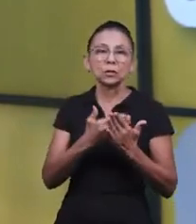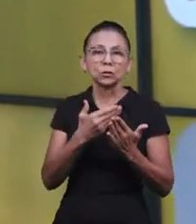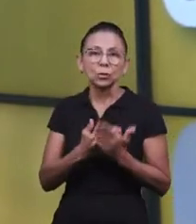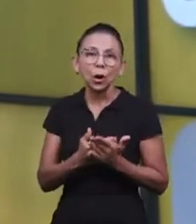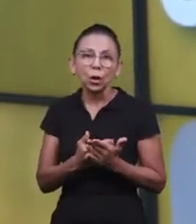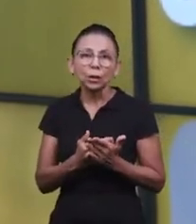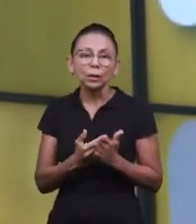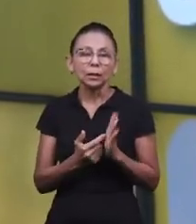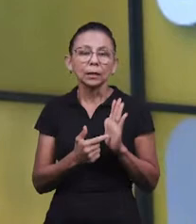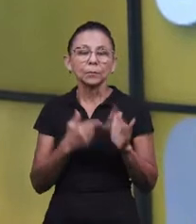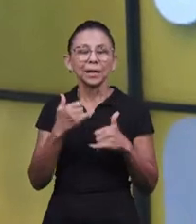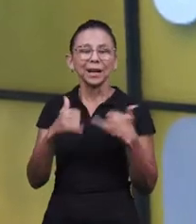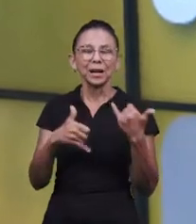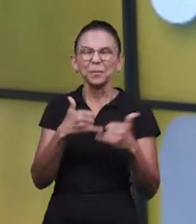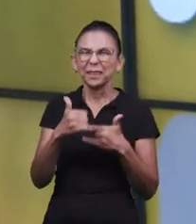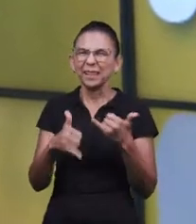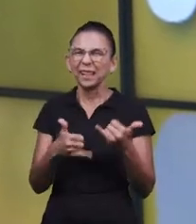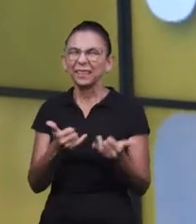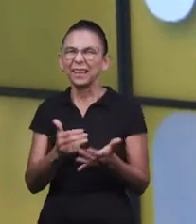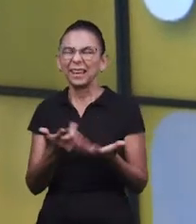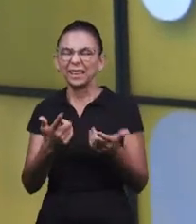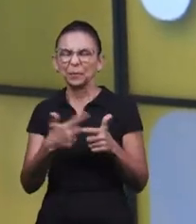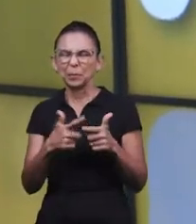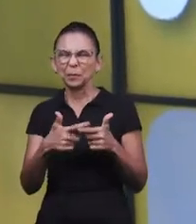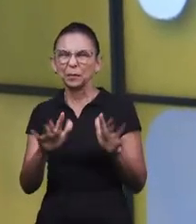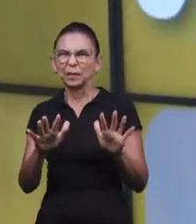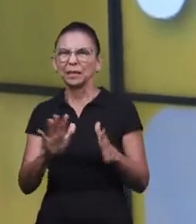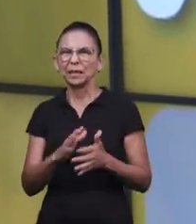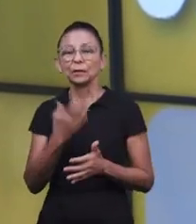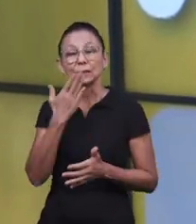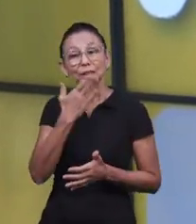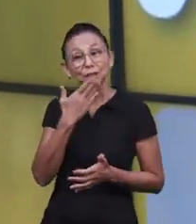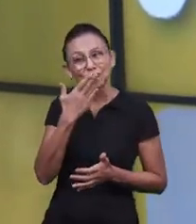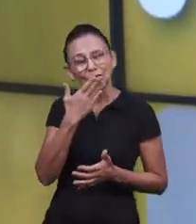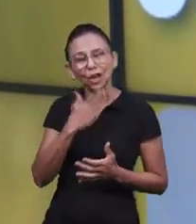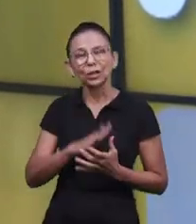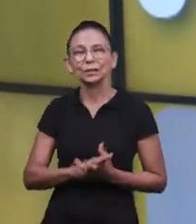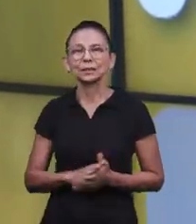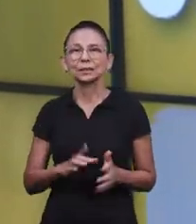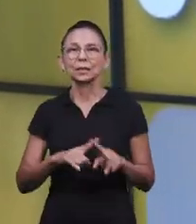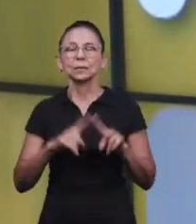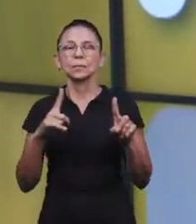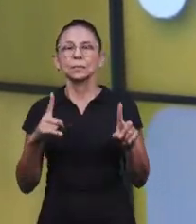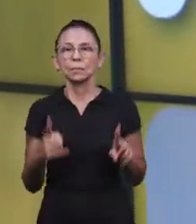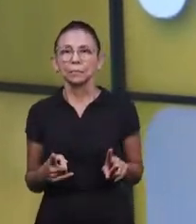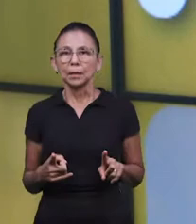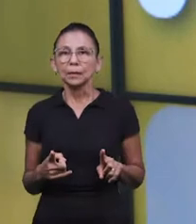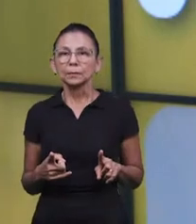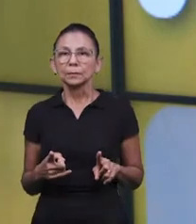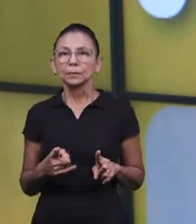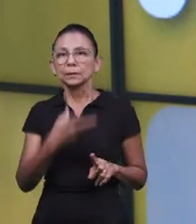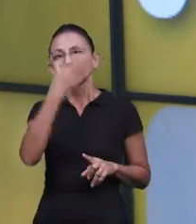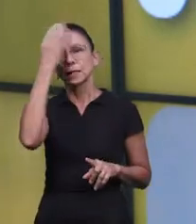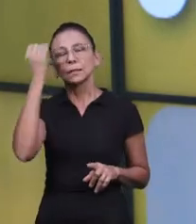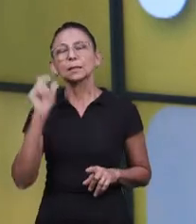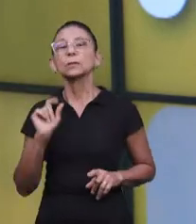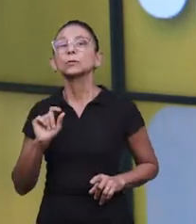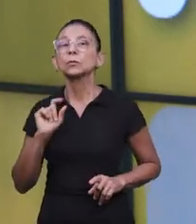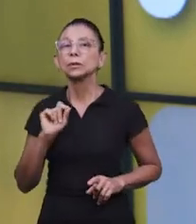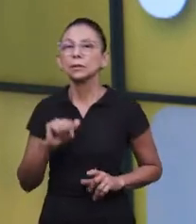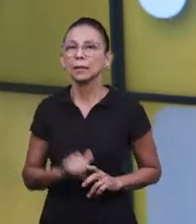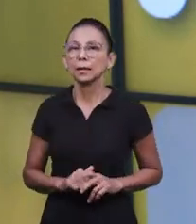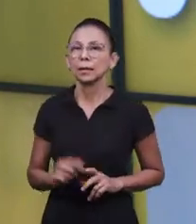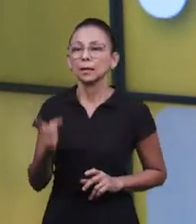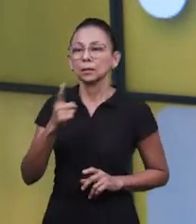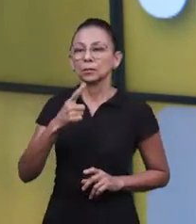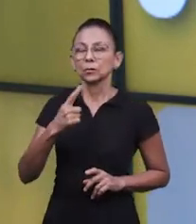trazendo o doce como algo agradável, que vai chamar a atenção das crianças, mas se esquecendo que, nesse momento, como diz a palavra de